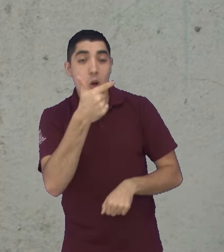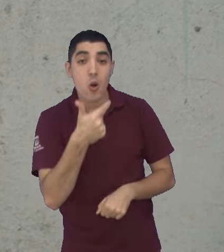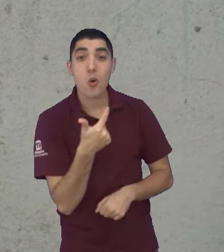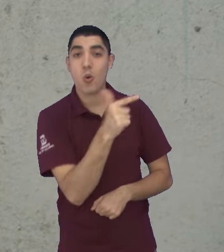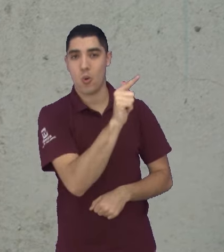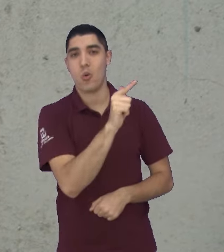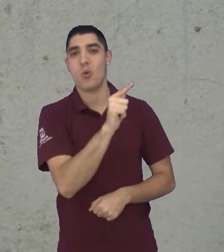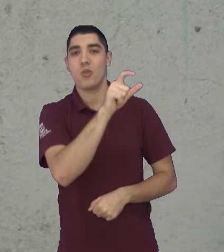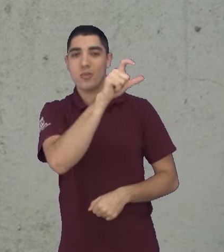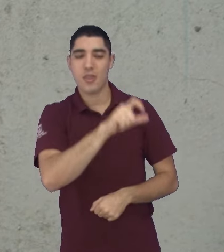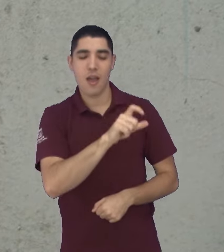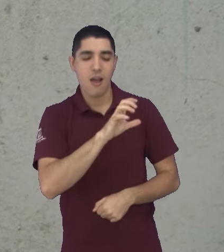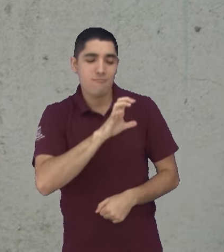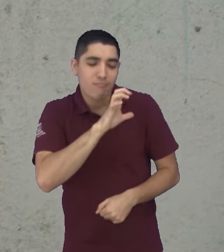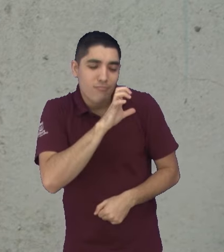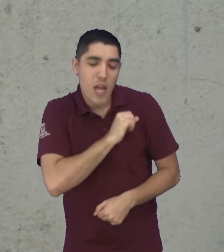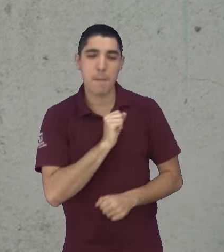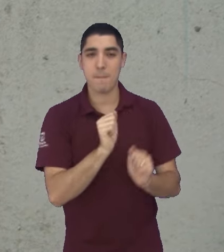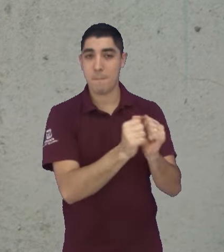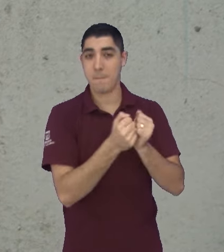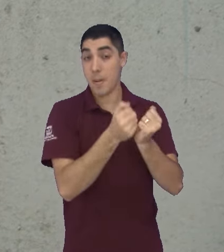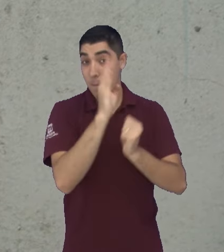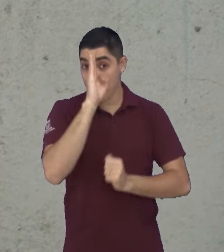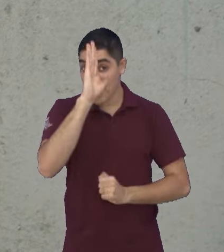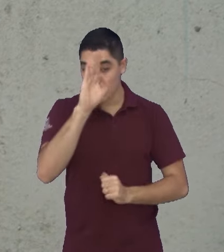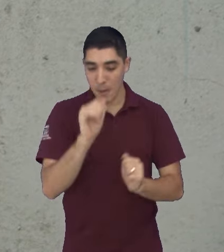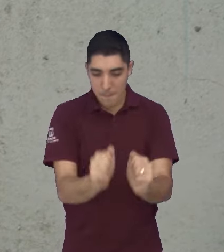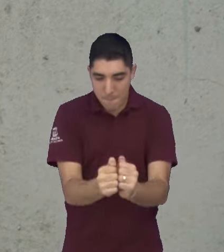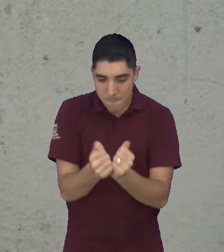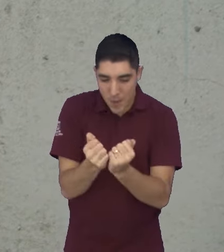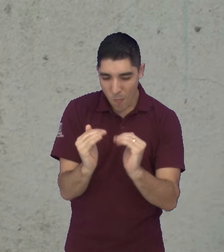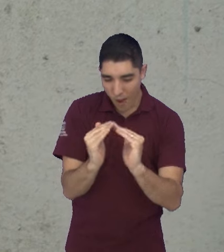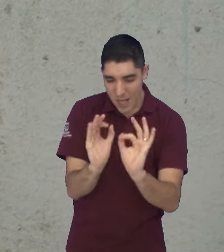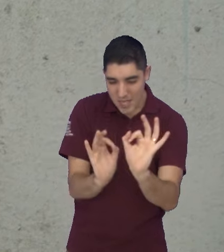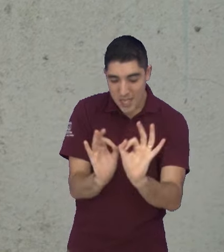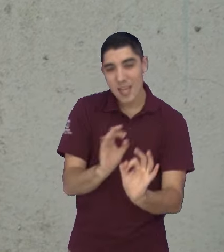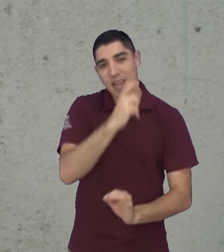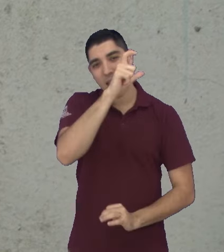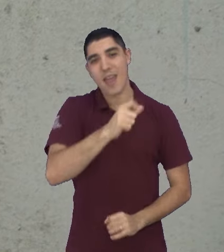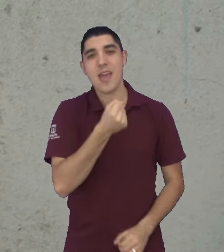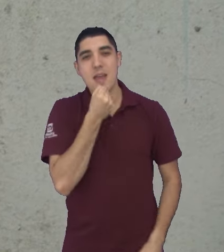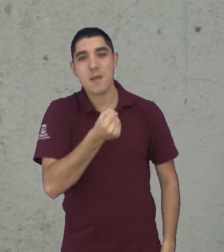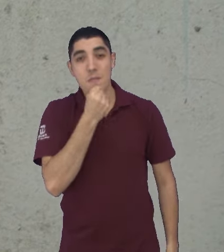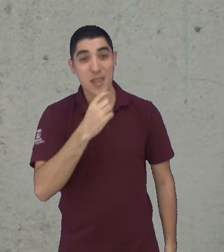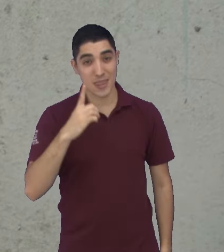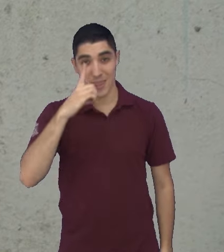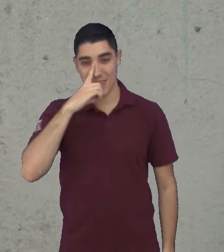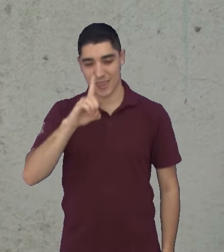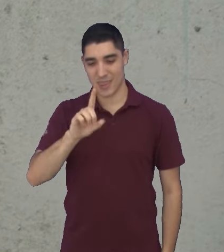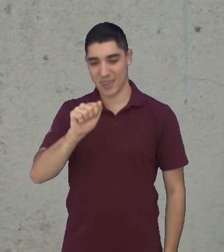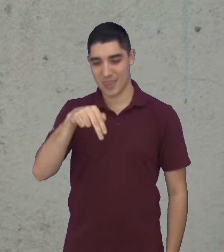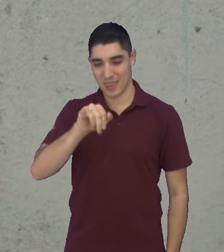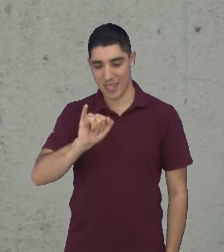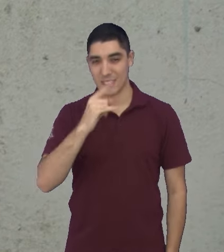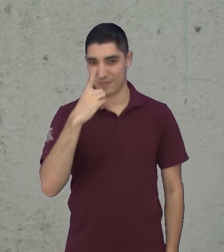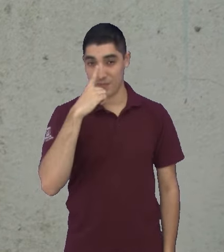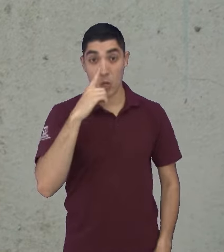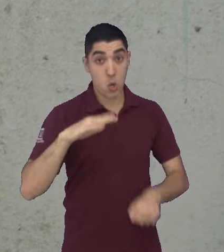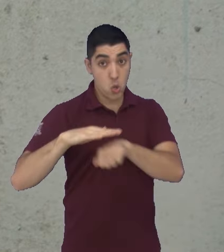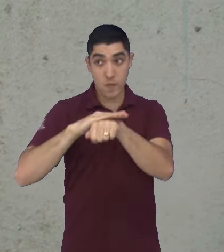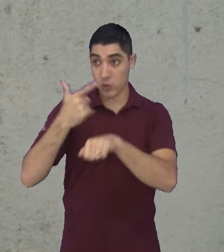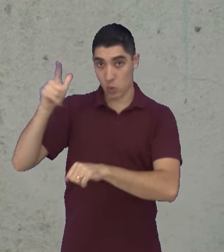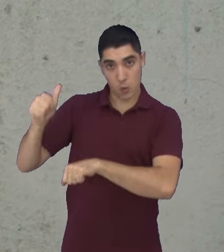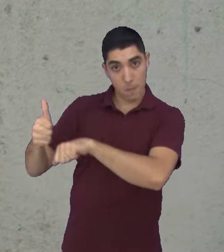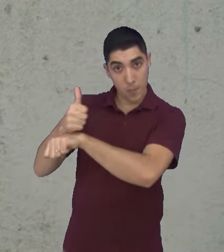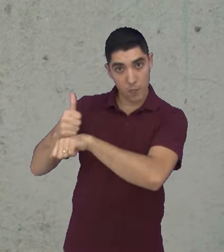apaixonada por pães, principalmente se for artesanal, viu. É, isso mesmo. A repórter Dani Rivas conversou com um microempreendedor, que também, como a